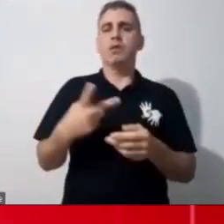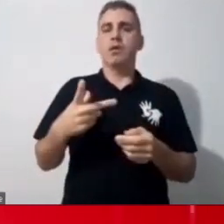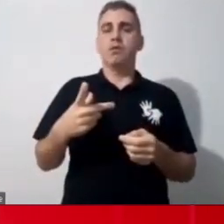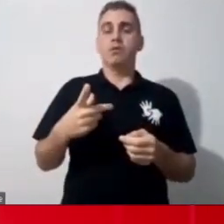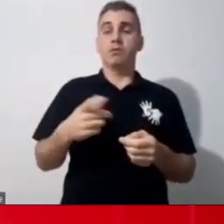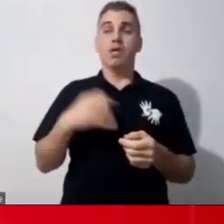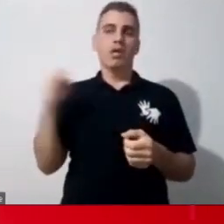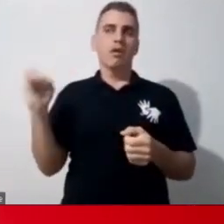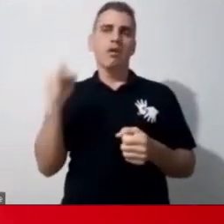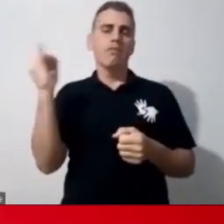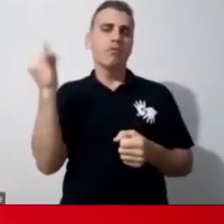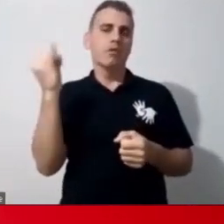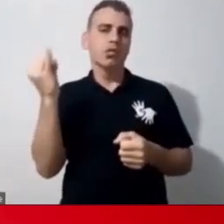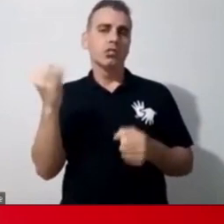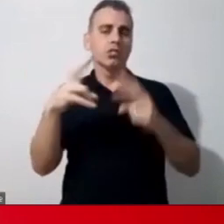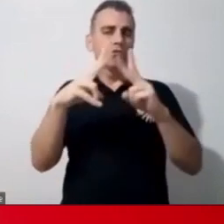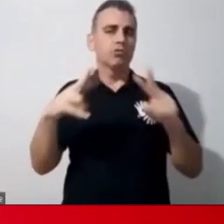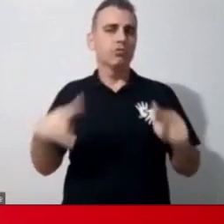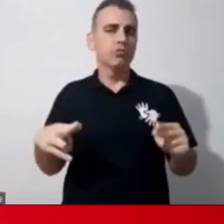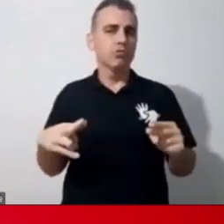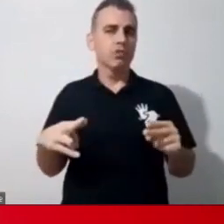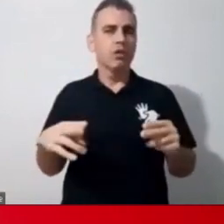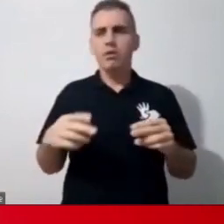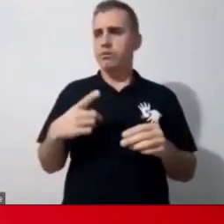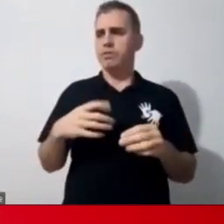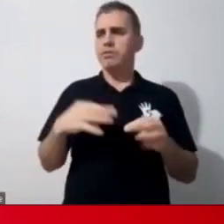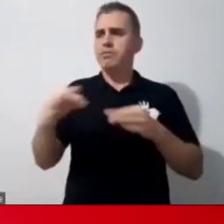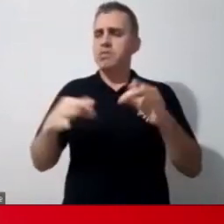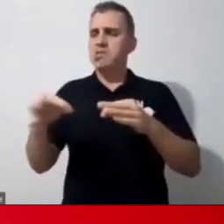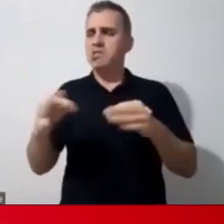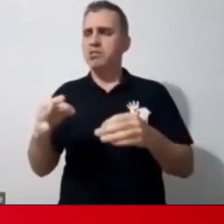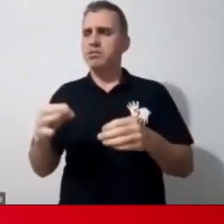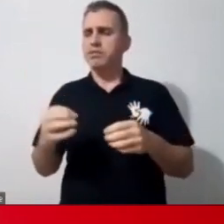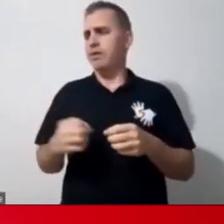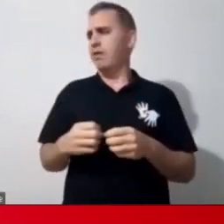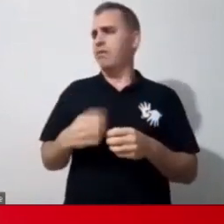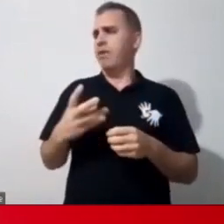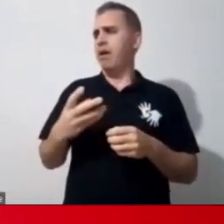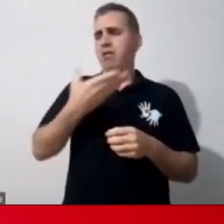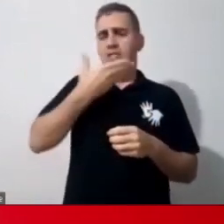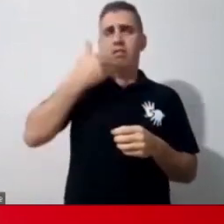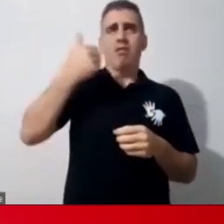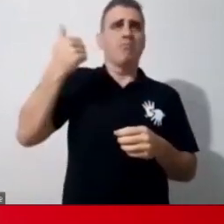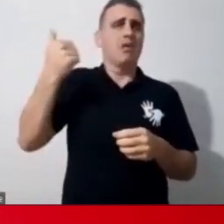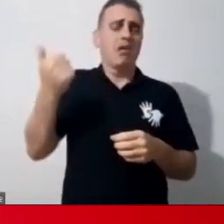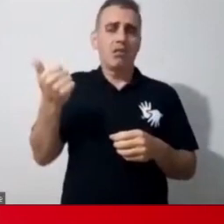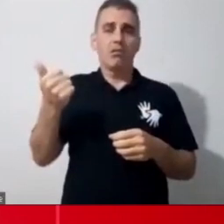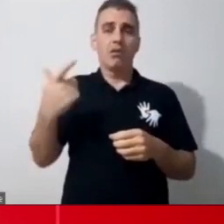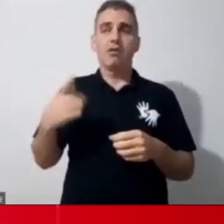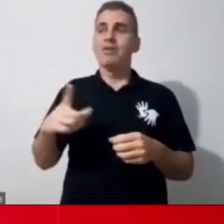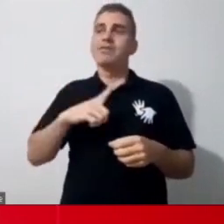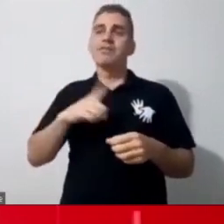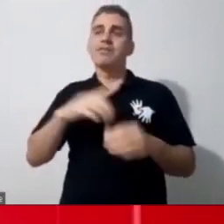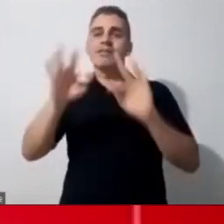eu não tenho como levar um planejamento super elaborado se a família, às vezes, não tem um aparelho celular pra pesquisar,